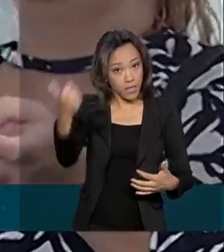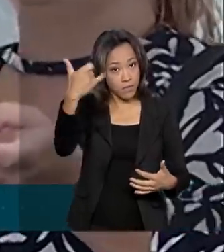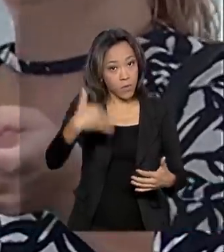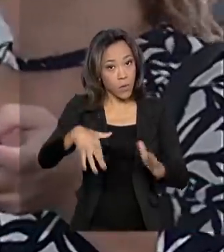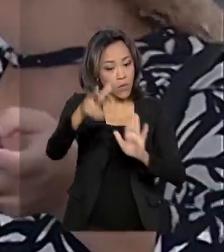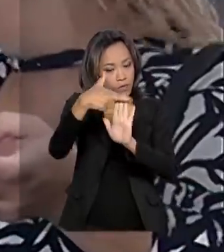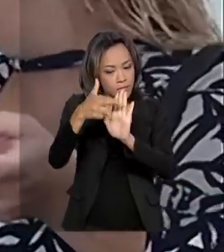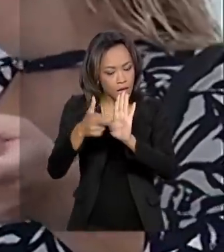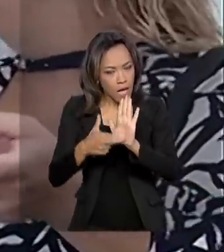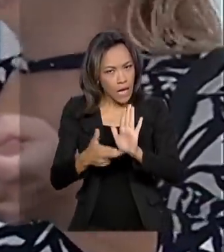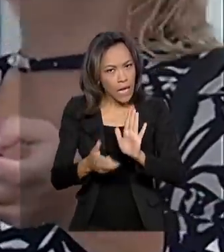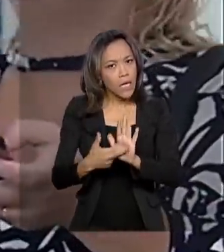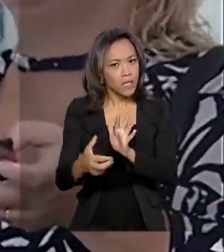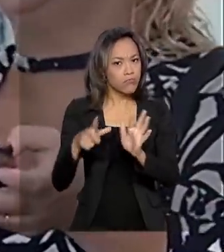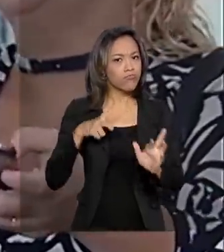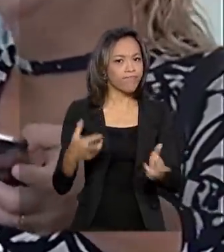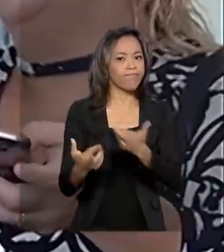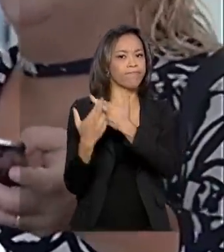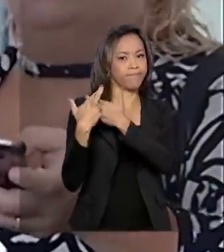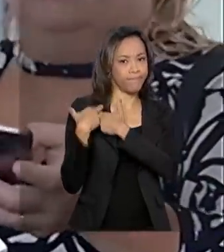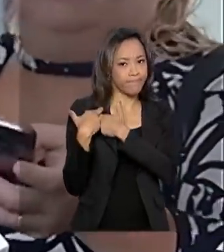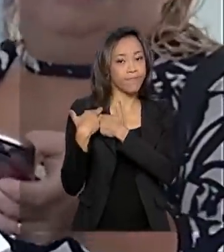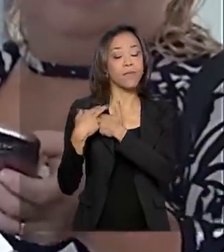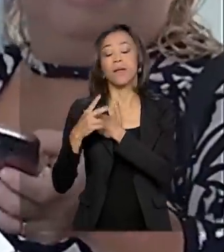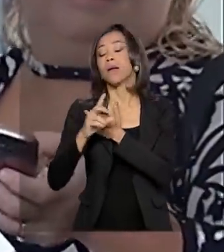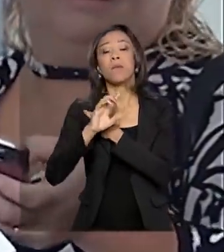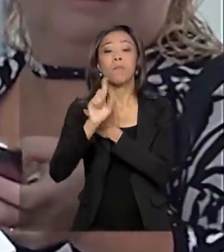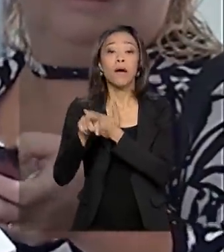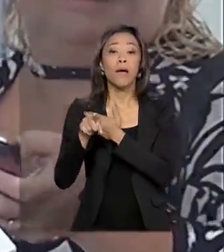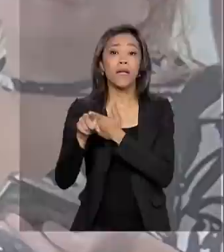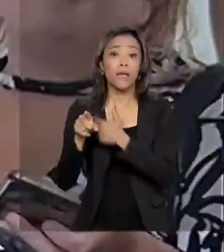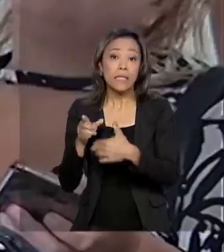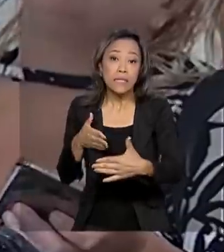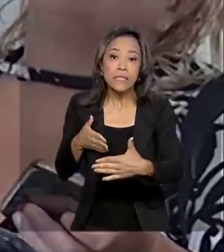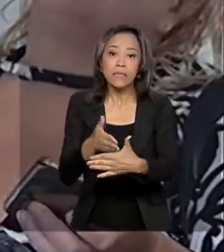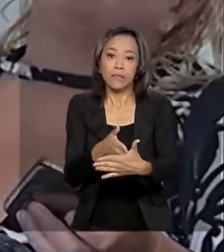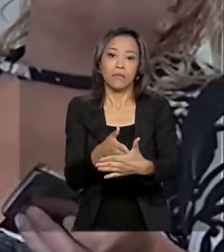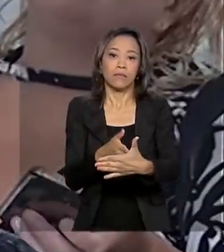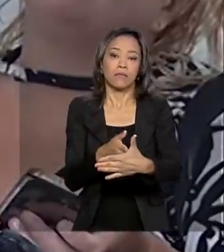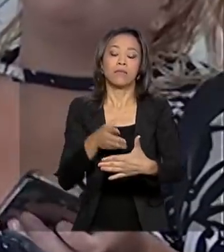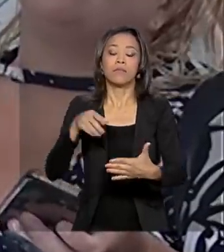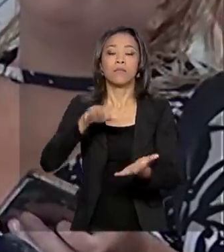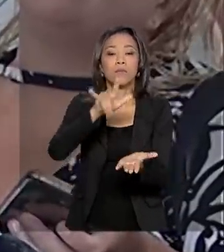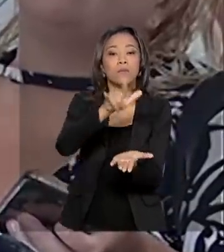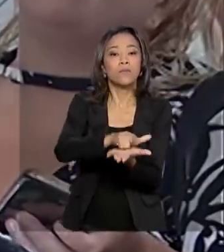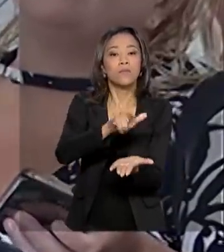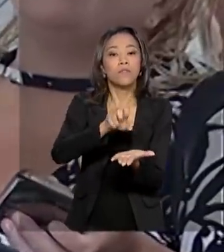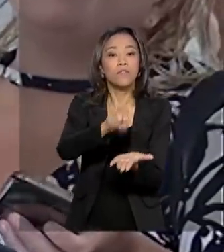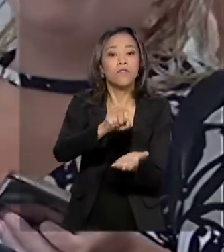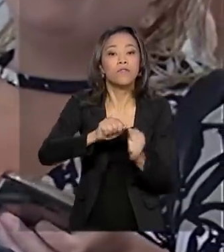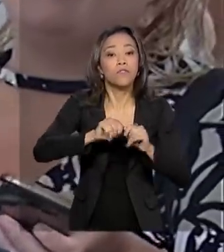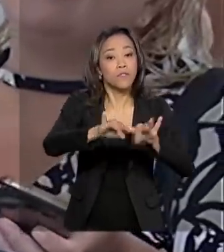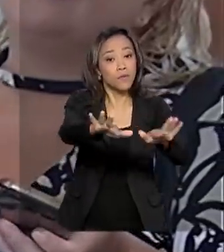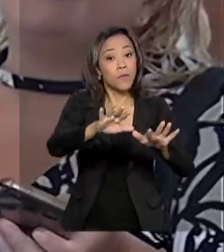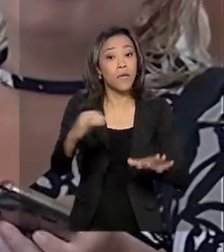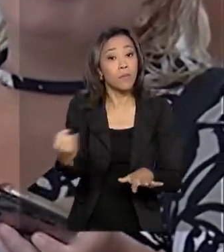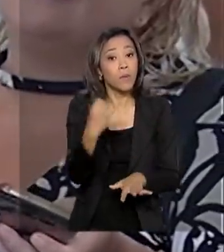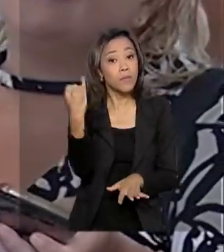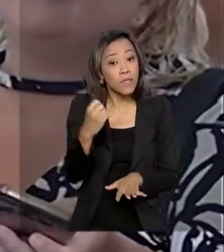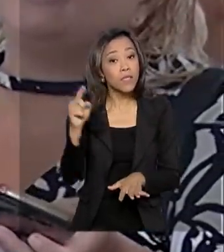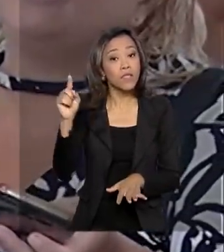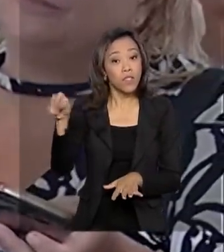tomou internamente para conter esse vírus. Enfim, é muito importante essa proximidade do embaixador